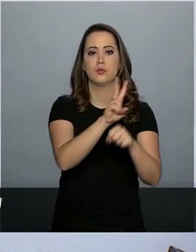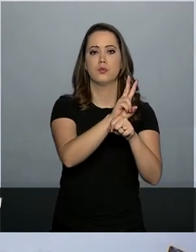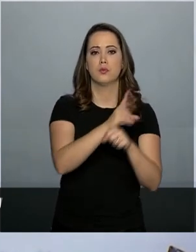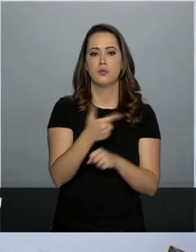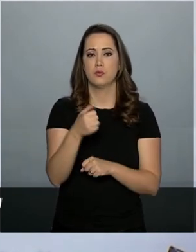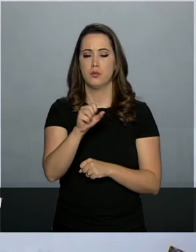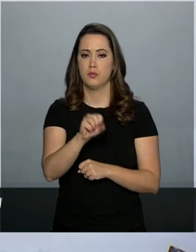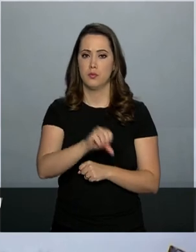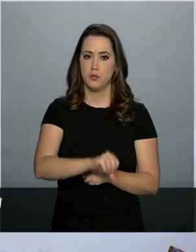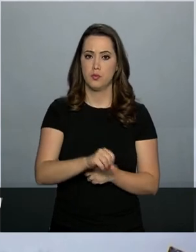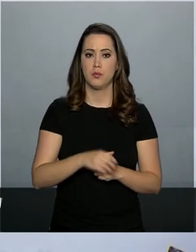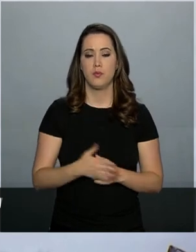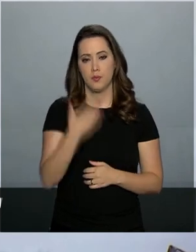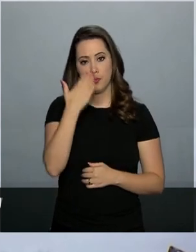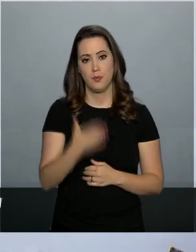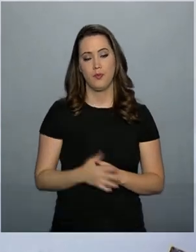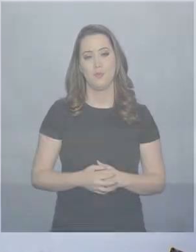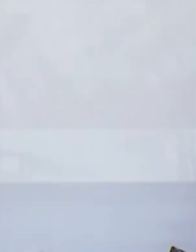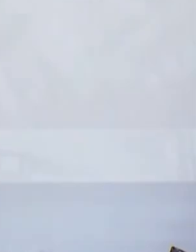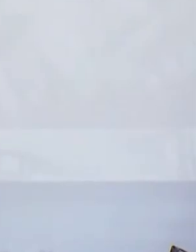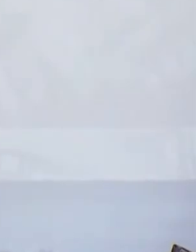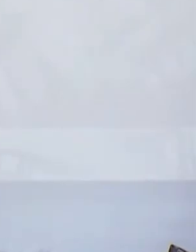2019. Muito obrigado.